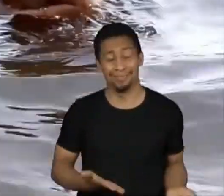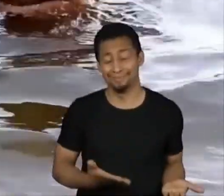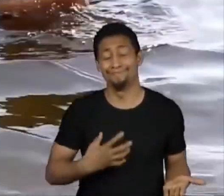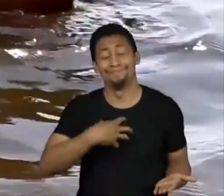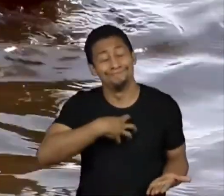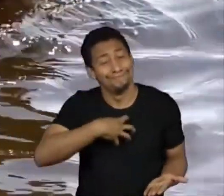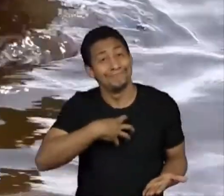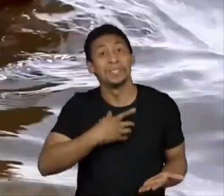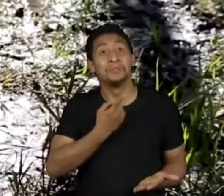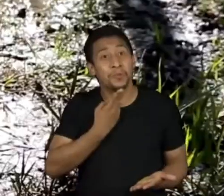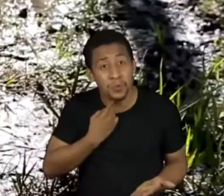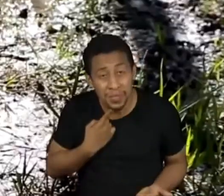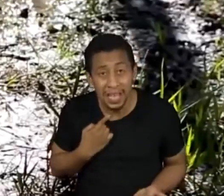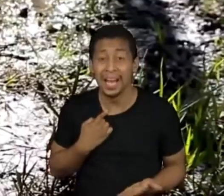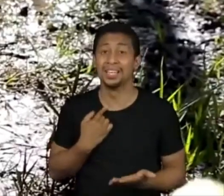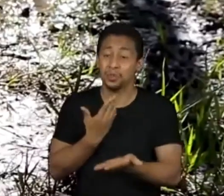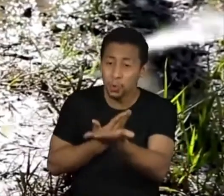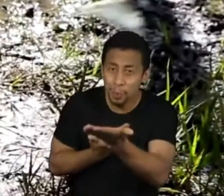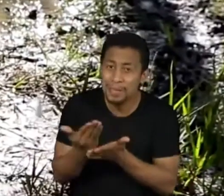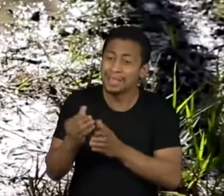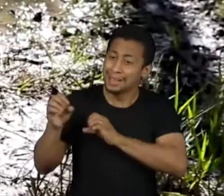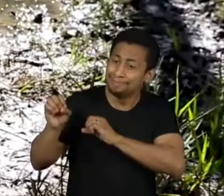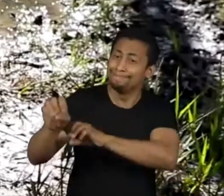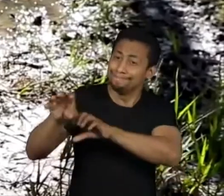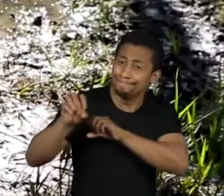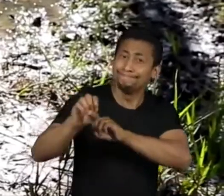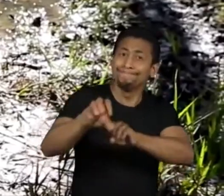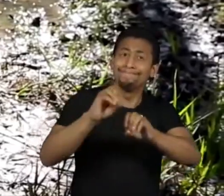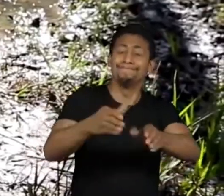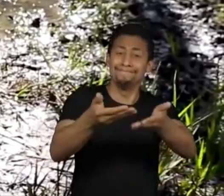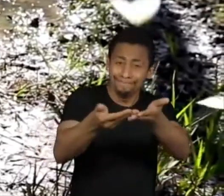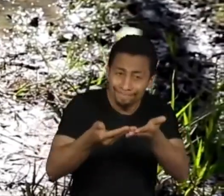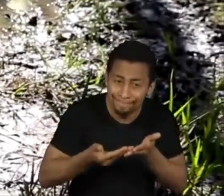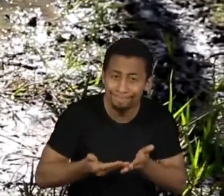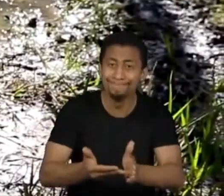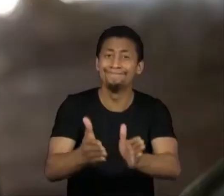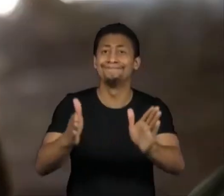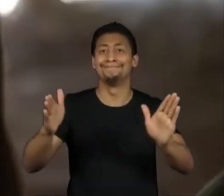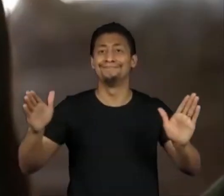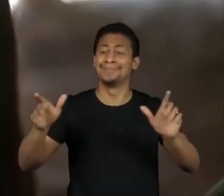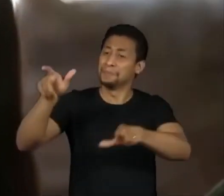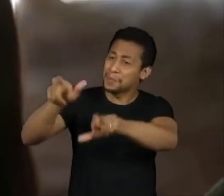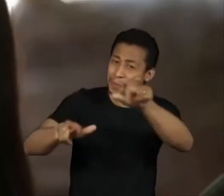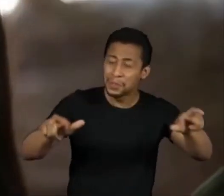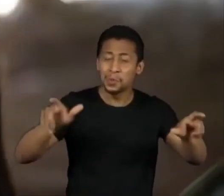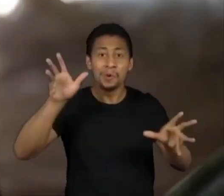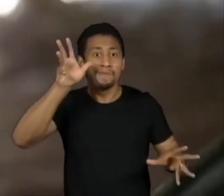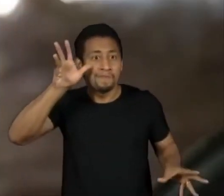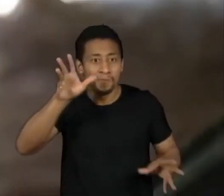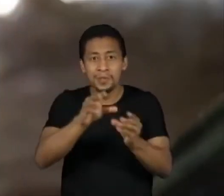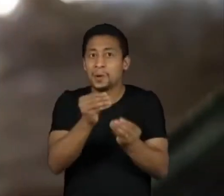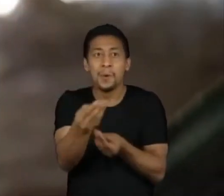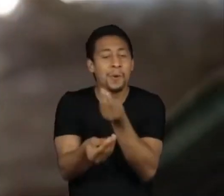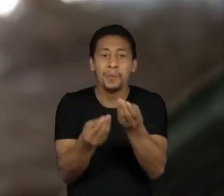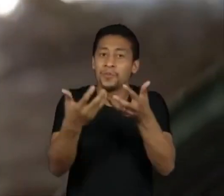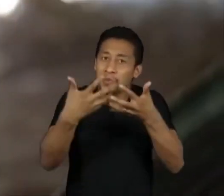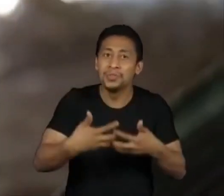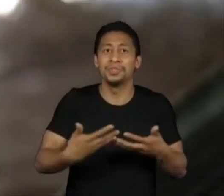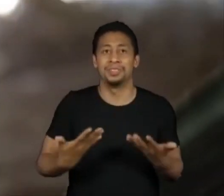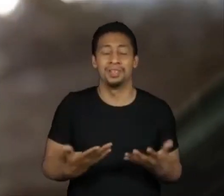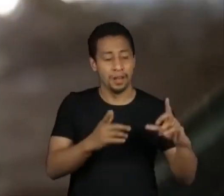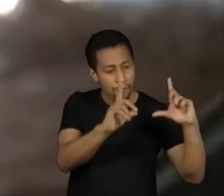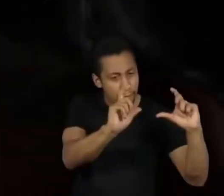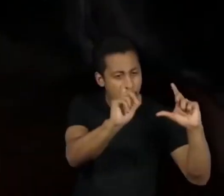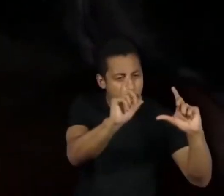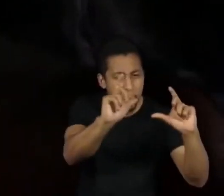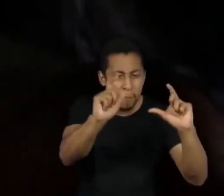é despertar, abrir os horizontes, abrir janelas através das minhas fotografias para que as